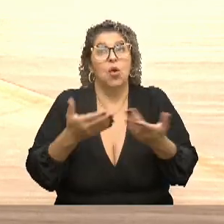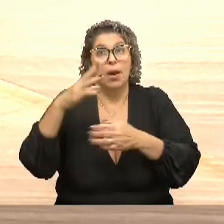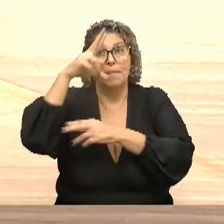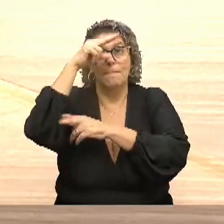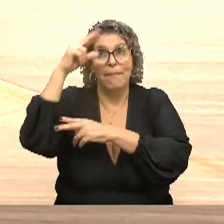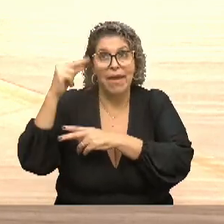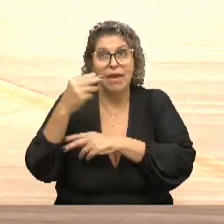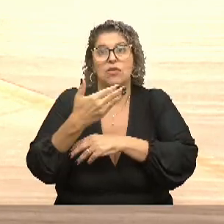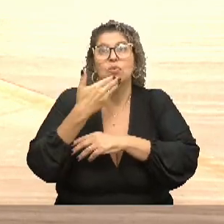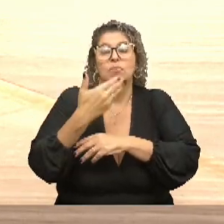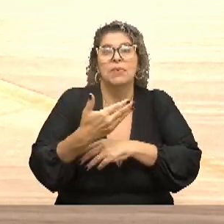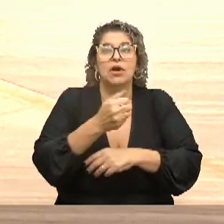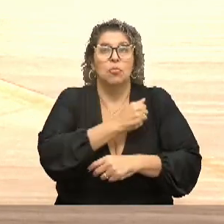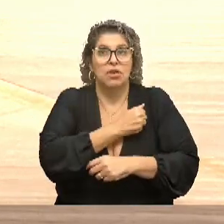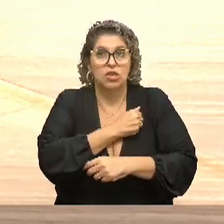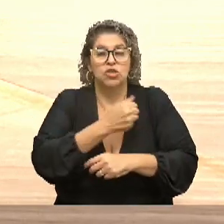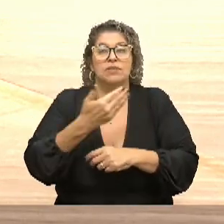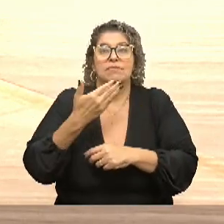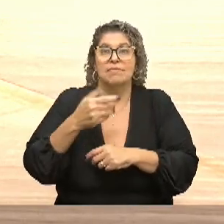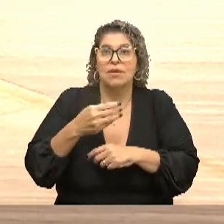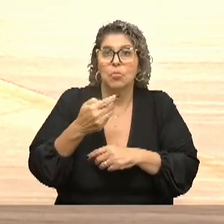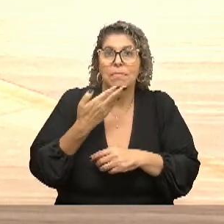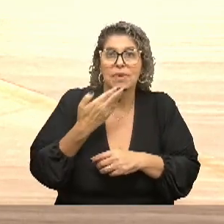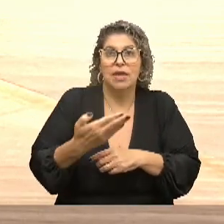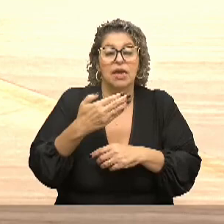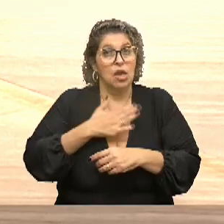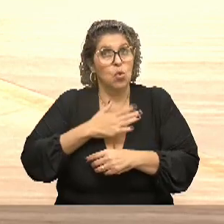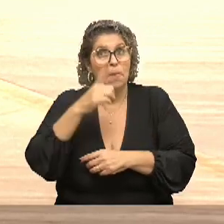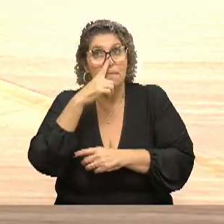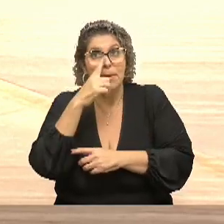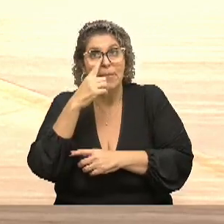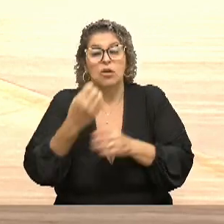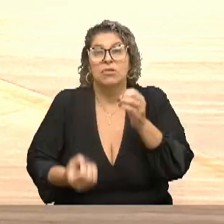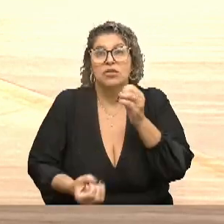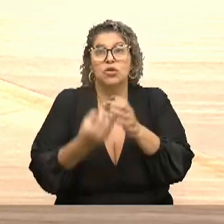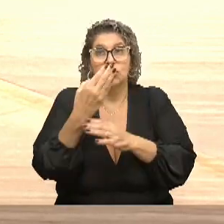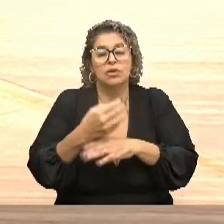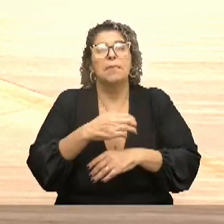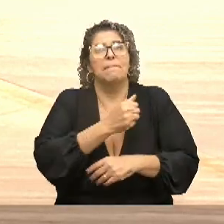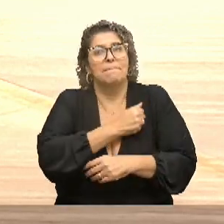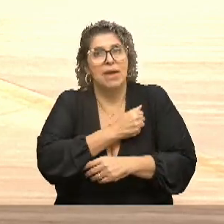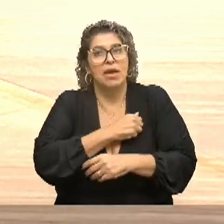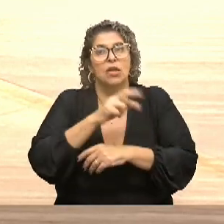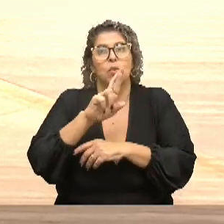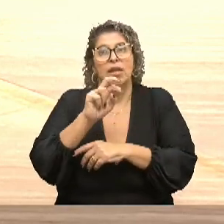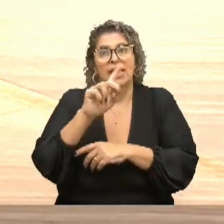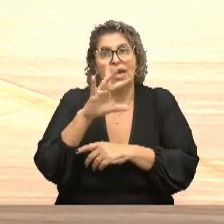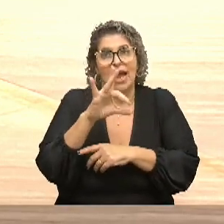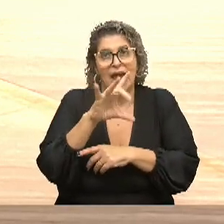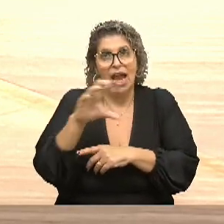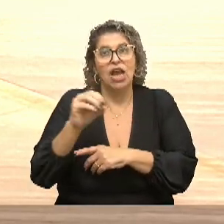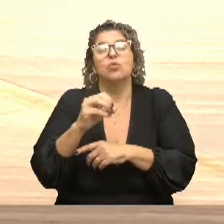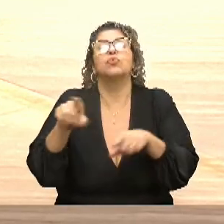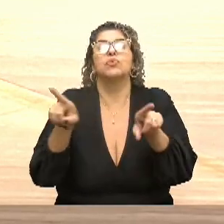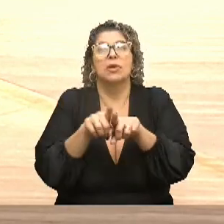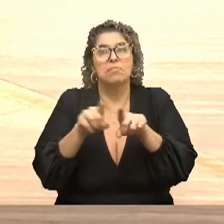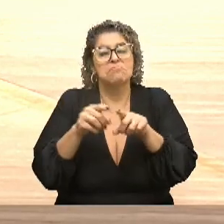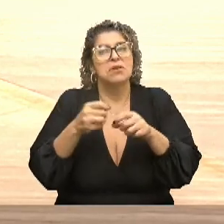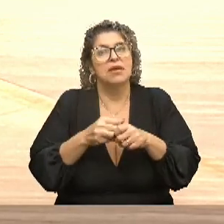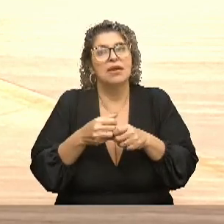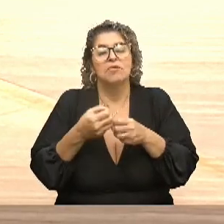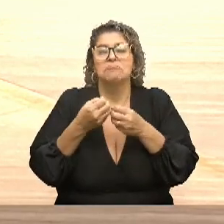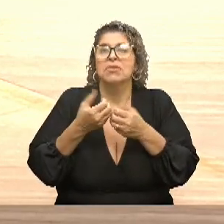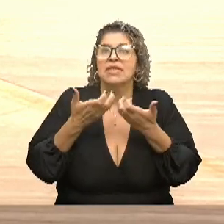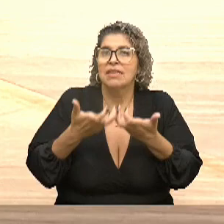como representante do Moab, eu pedi a criação. E o Melo e o Ricardo Gomes tiveram muito boa vontade, assim como vários